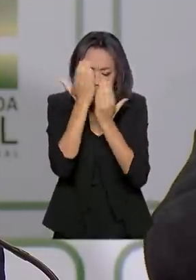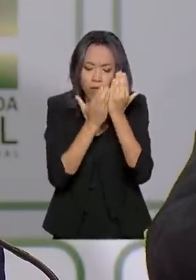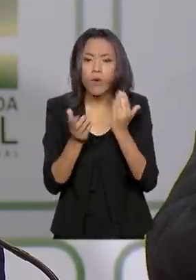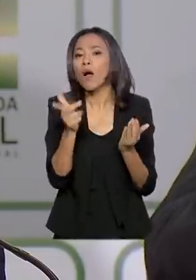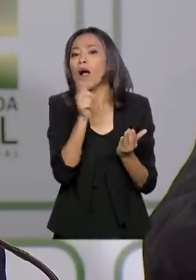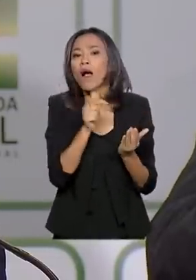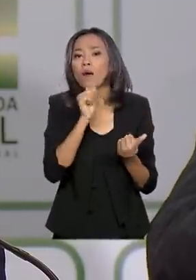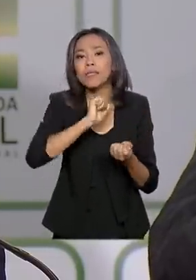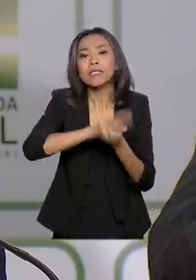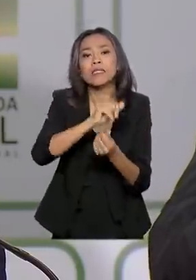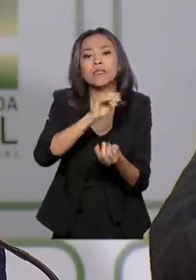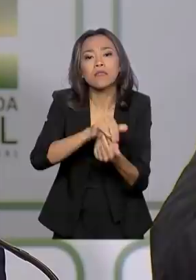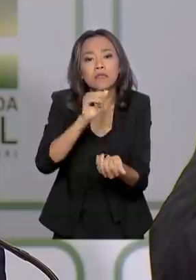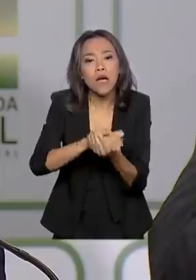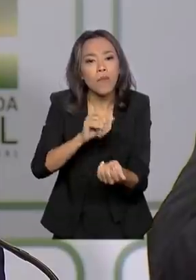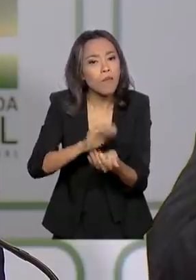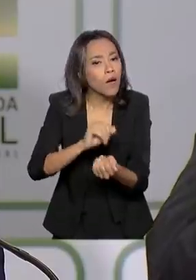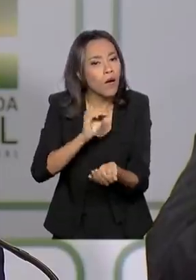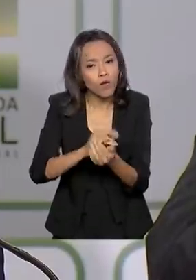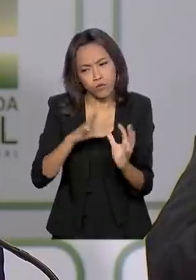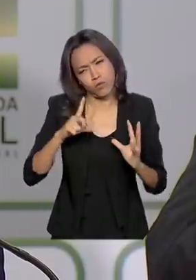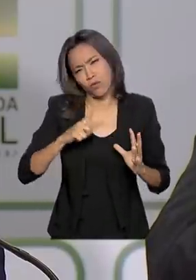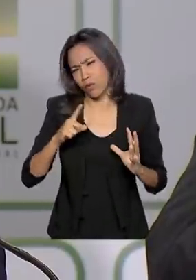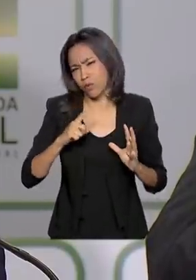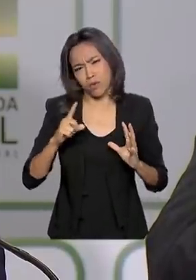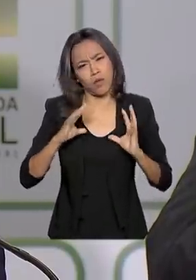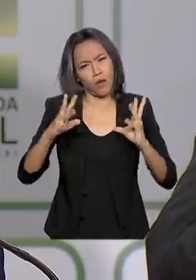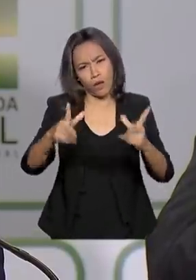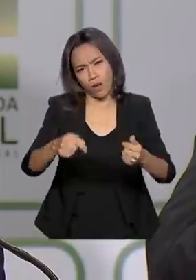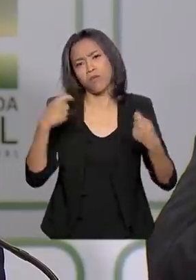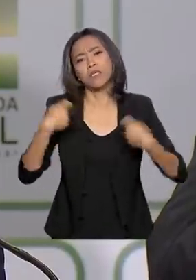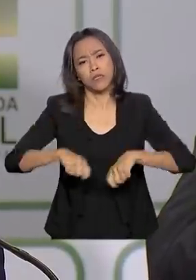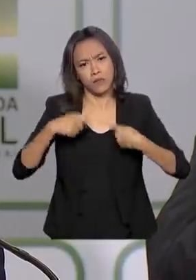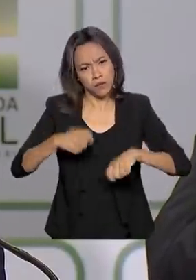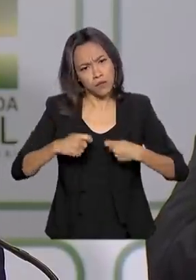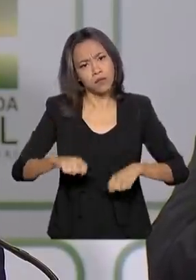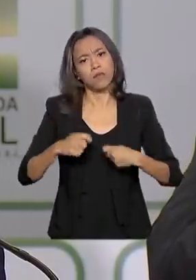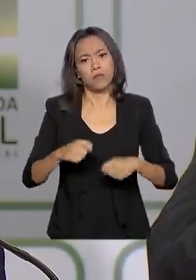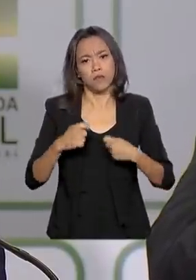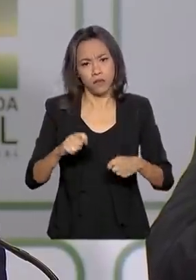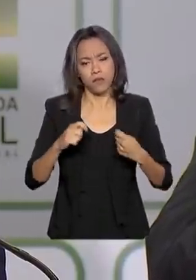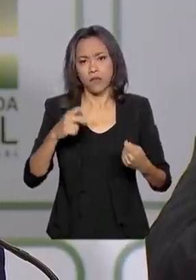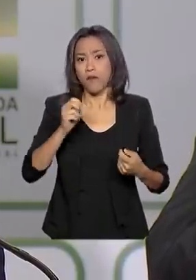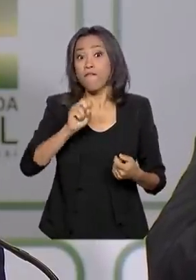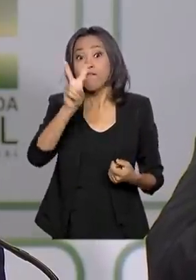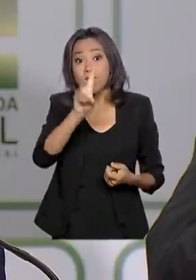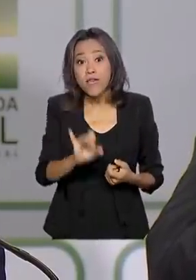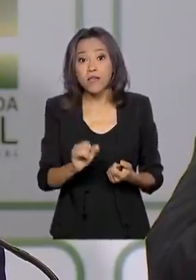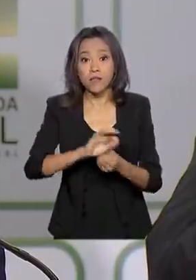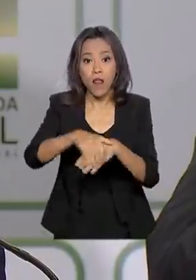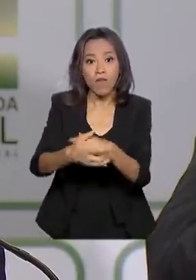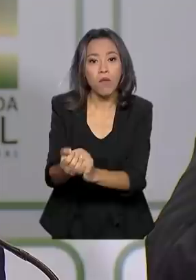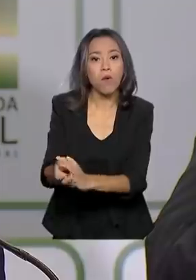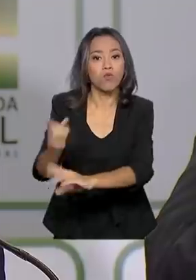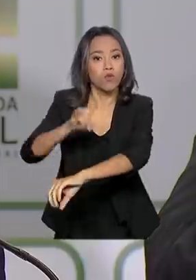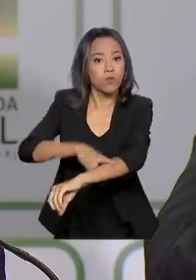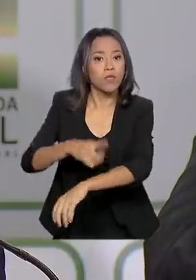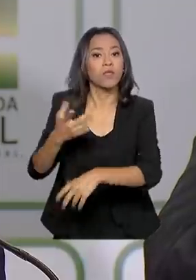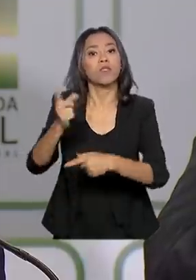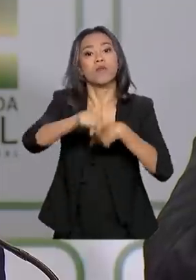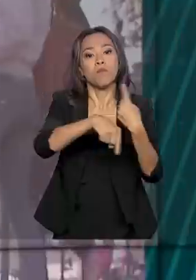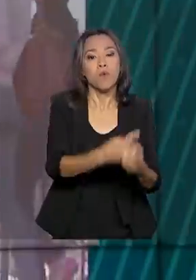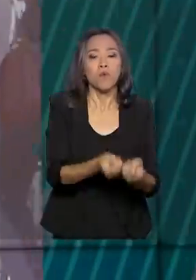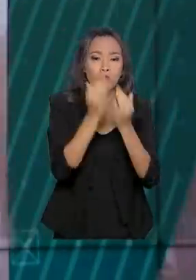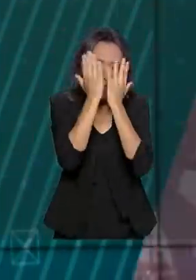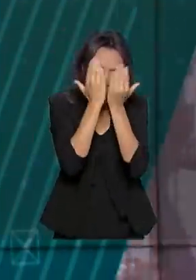sabão. Água e sabão, todo mundo tem. O brasileiro precisa aumentar o número de vezes que lava as mãos e lava o rosto durante o